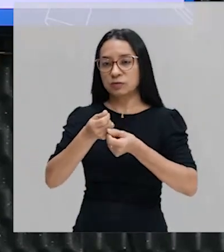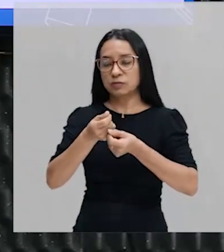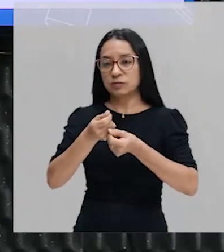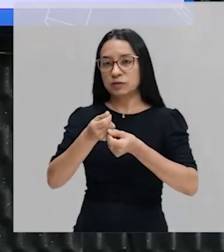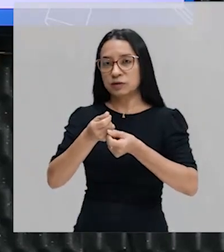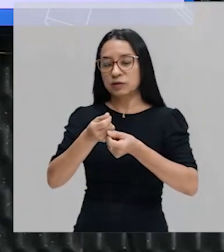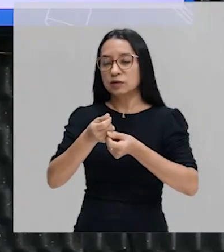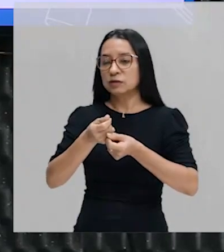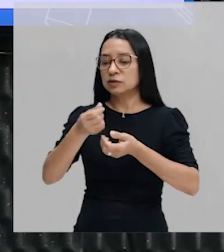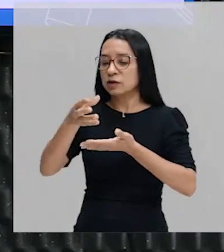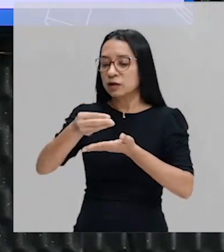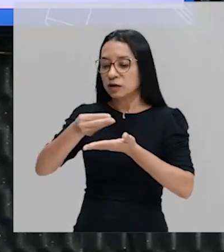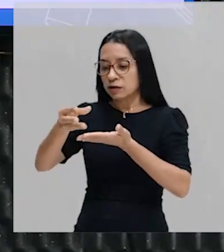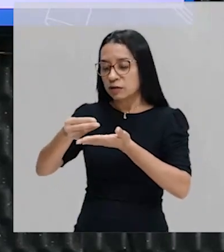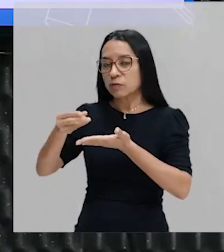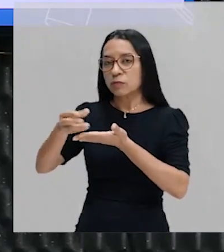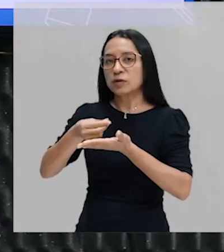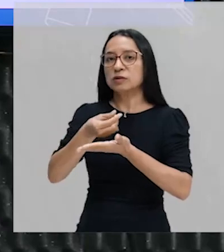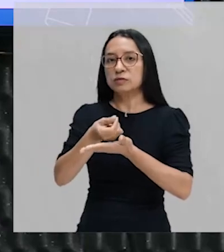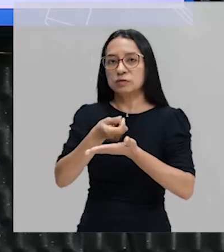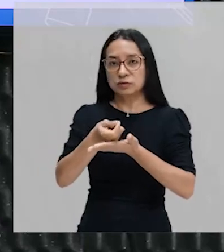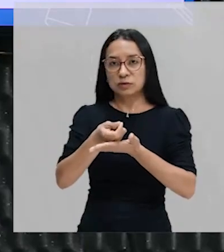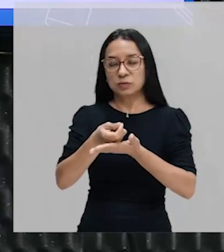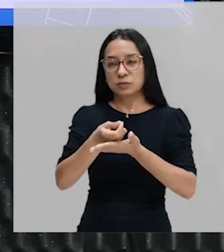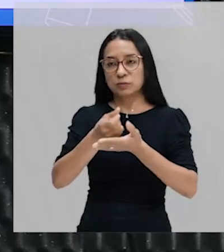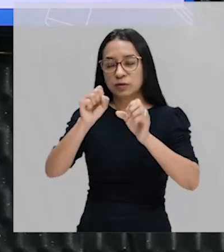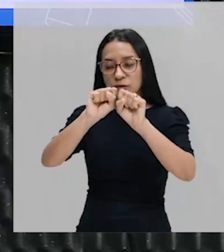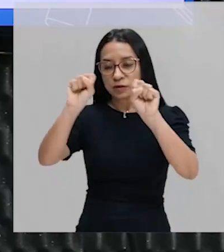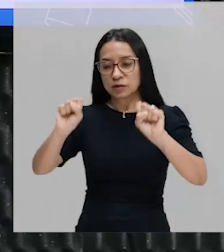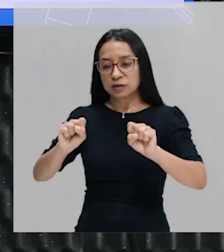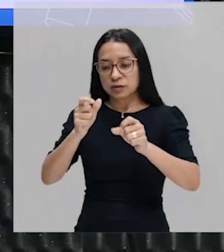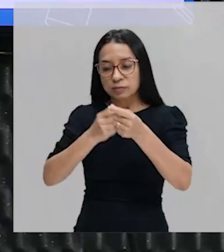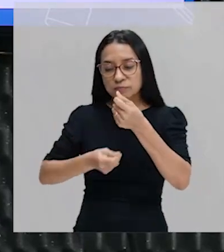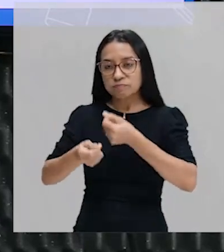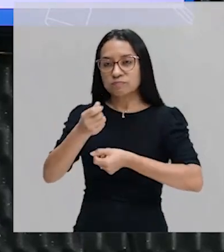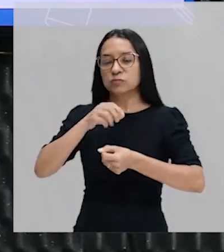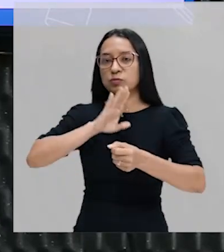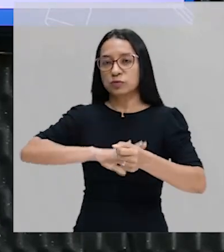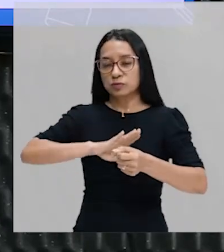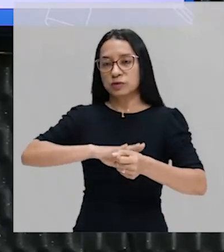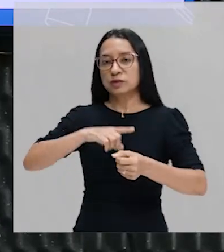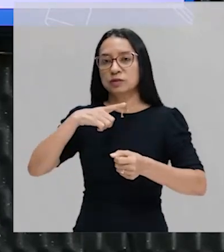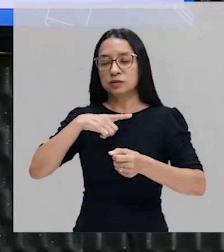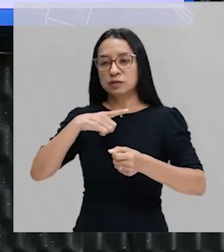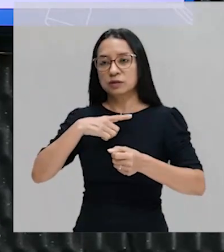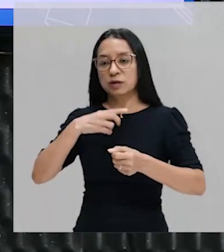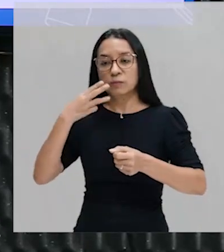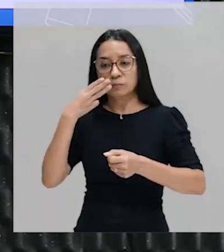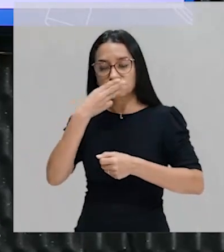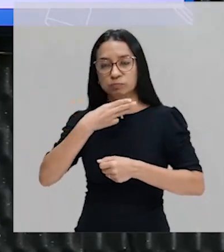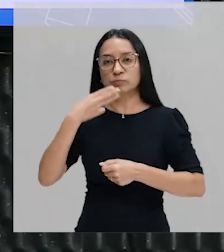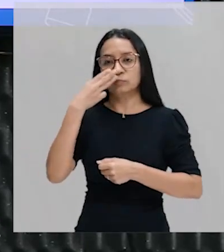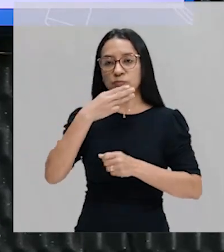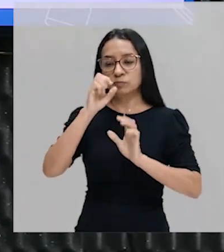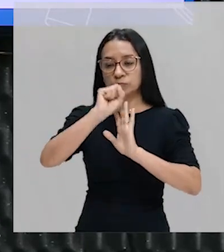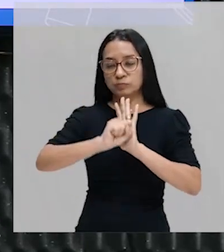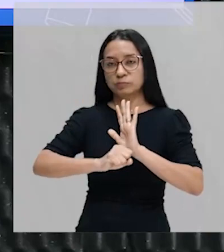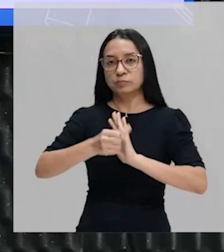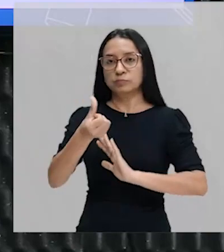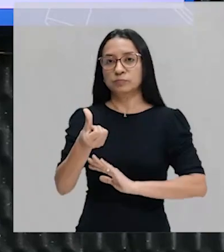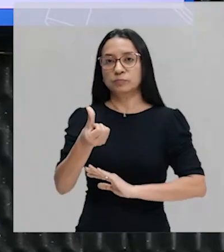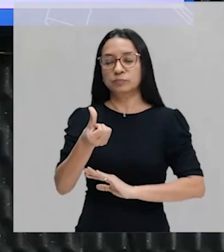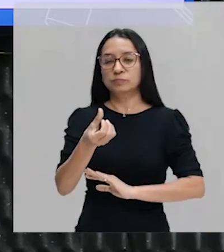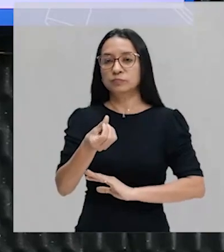capital pelo mercantilismo português, no primeiro momento, você tem o açúcar, século XVI,